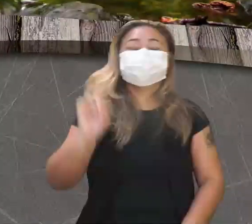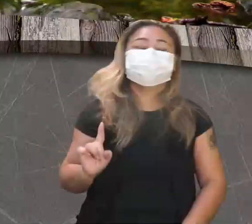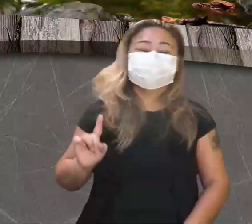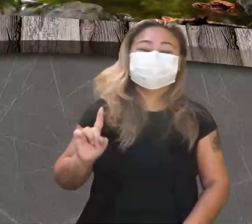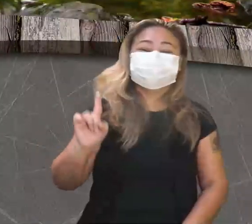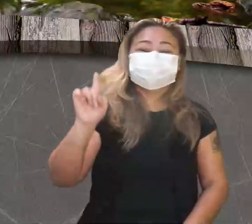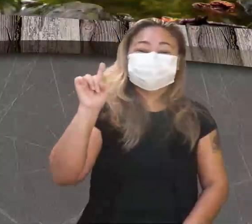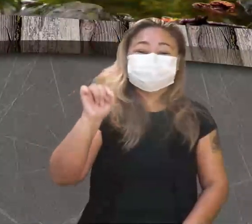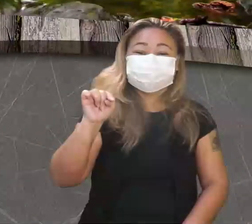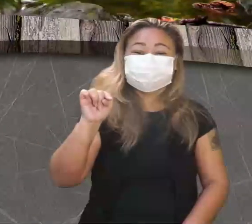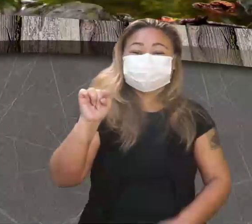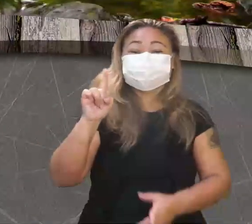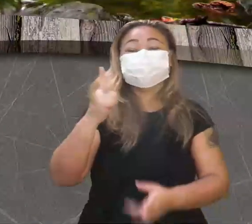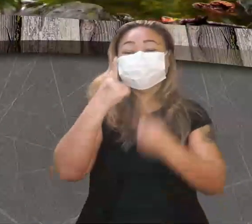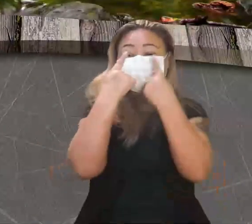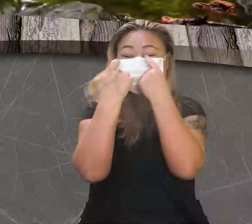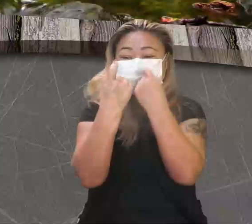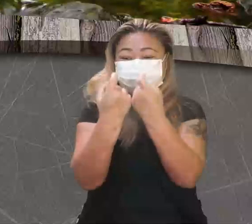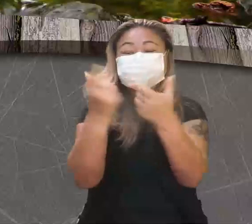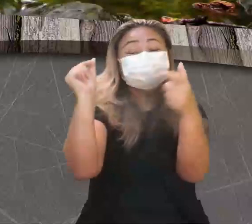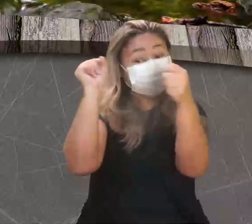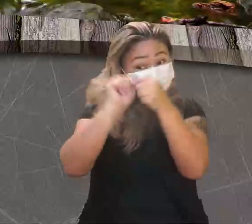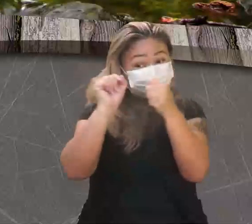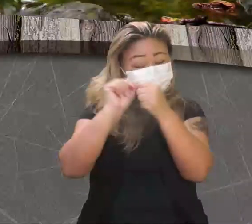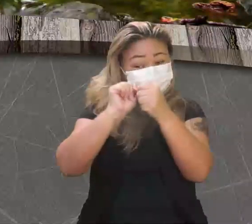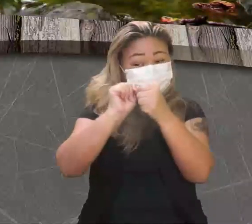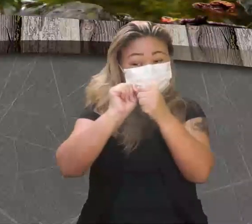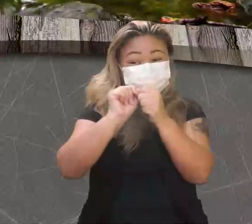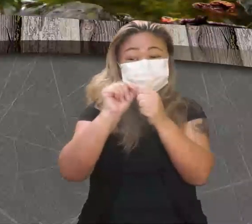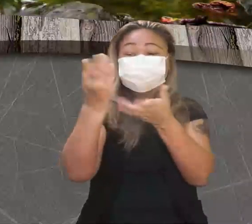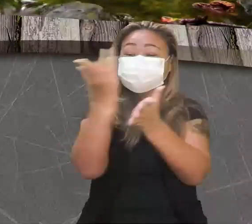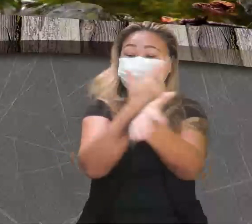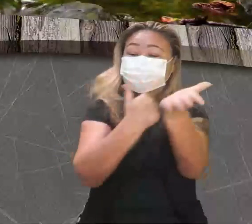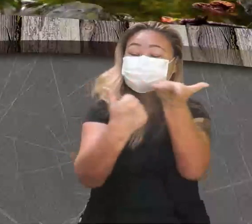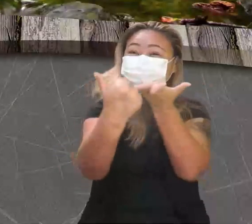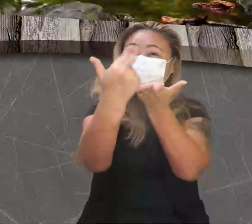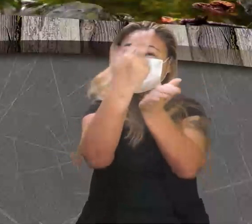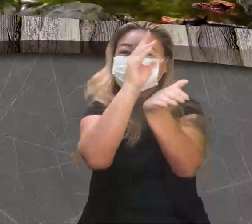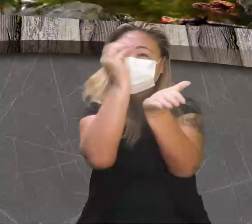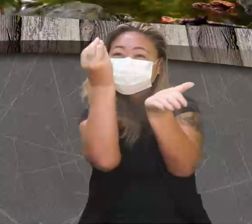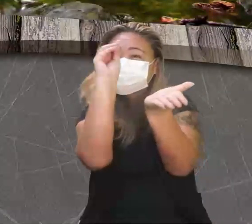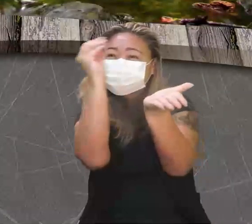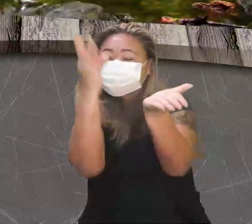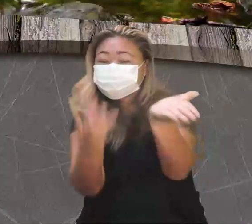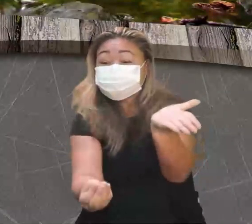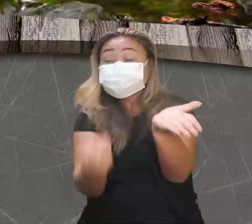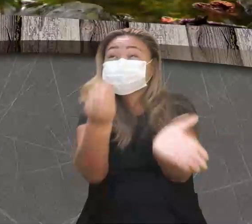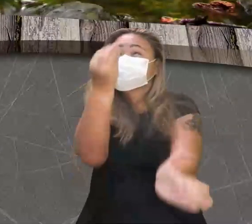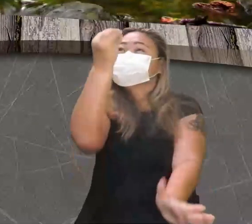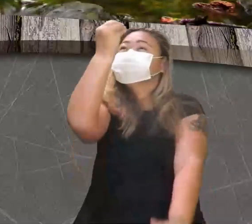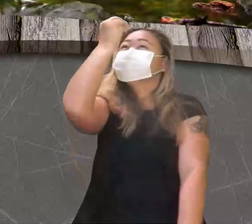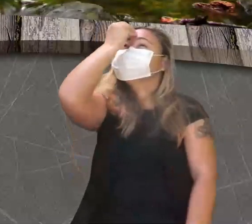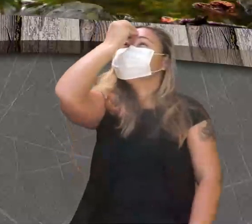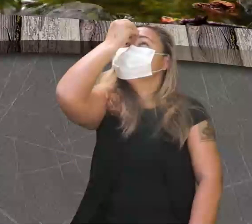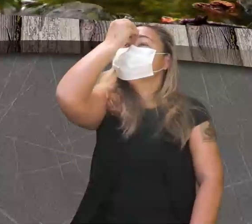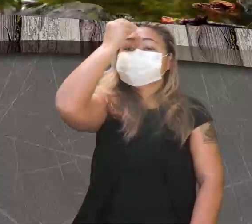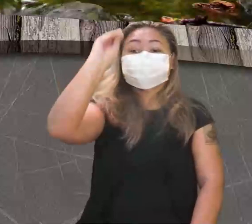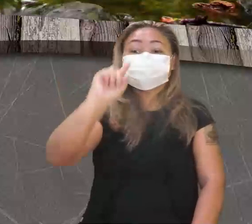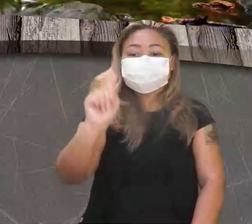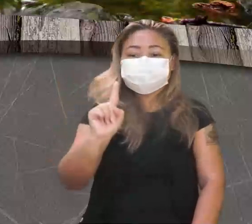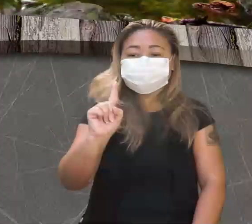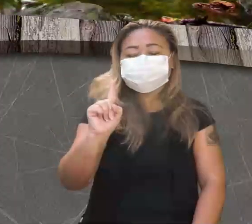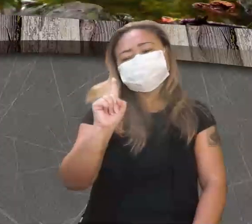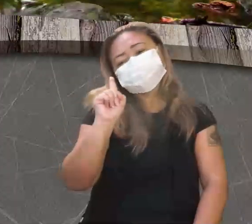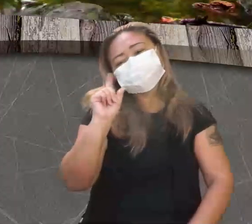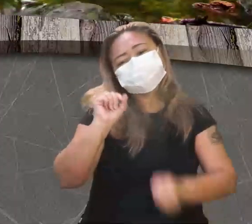que é interessante você fazer um esquema que aquilo vai ficando fixo na sua memória. Interessante. Mesmo que